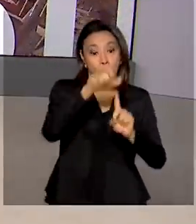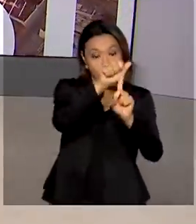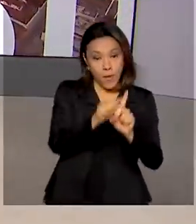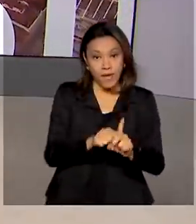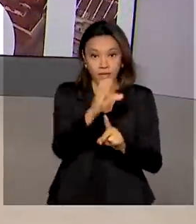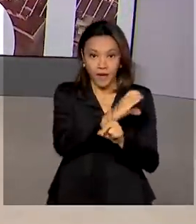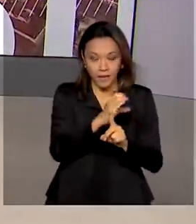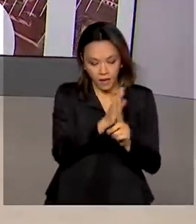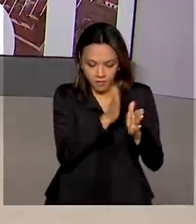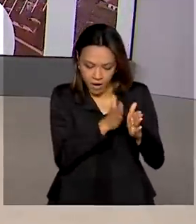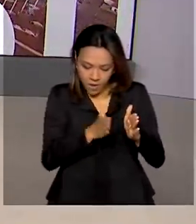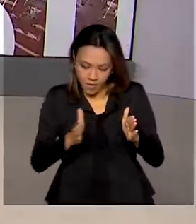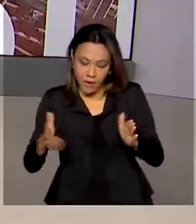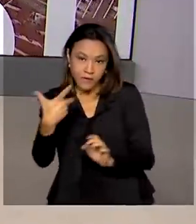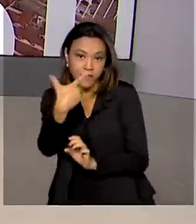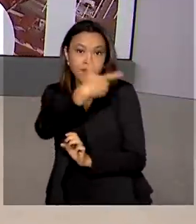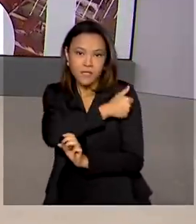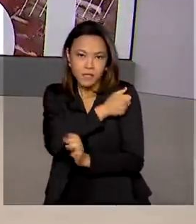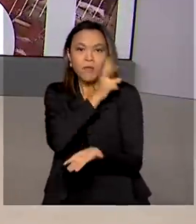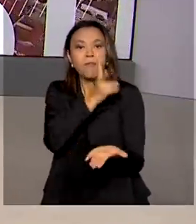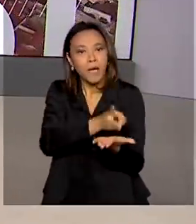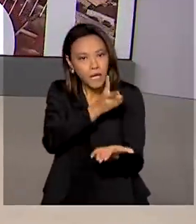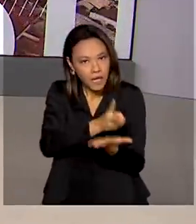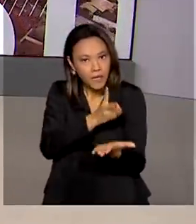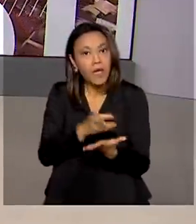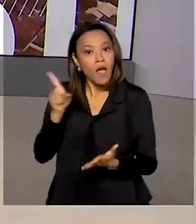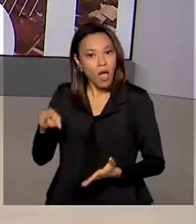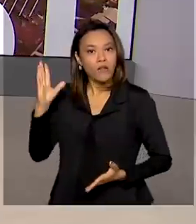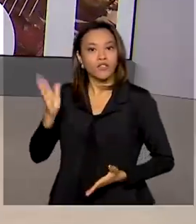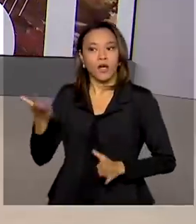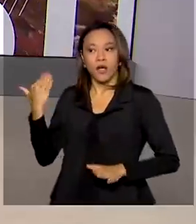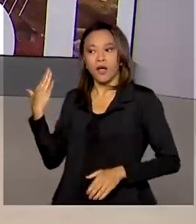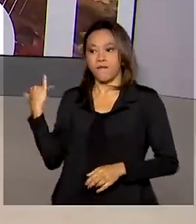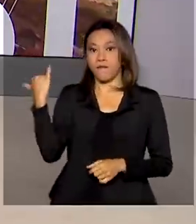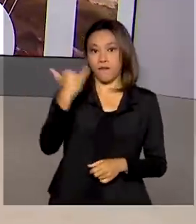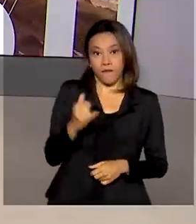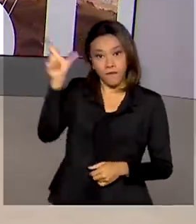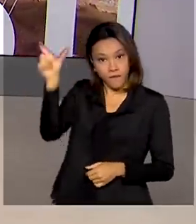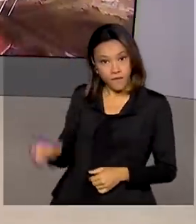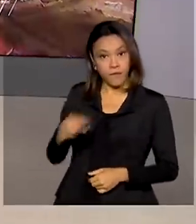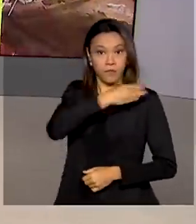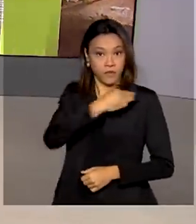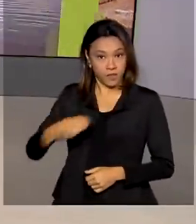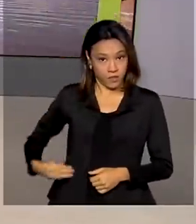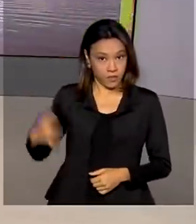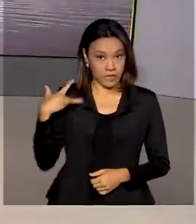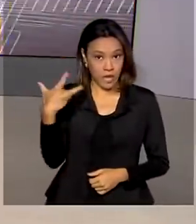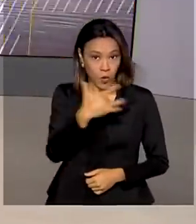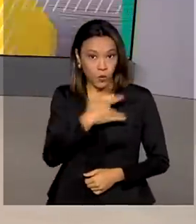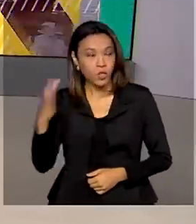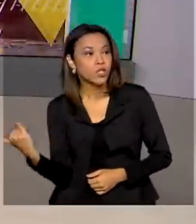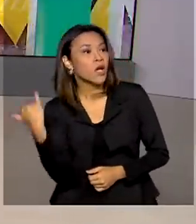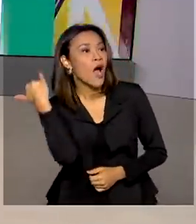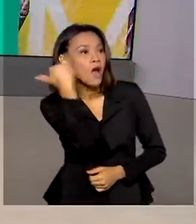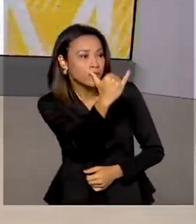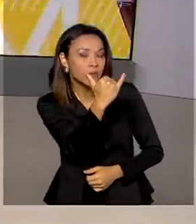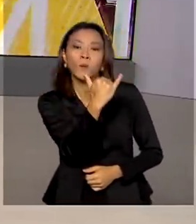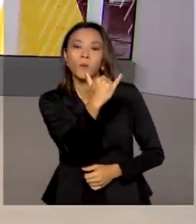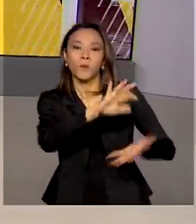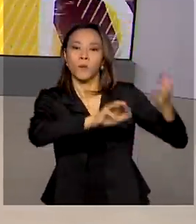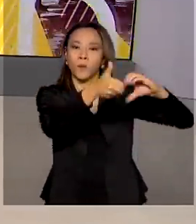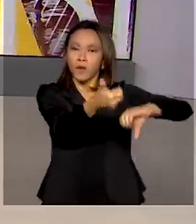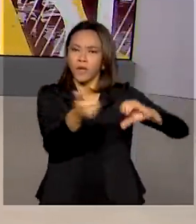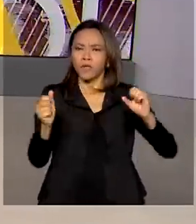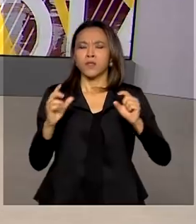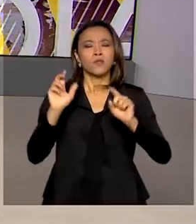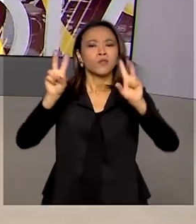está mantido. É o que diz o ministro da Saúde, Eduardo Pazuello, que prestou informações ao Congresso Nacional a respeito